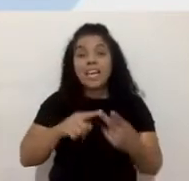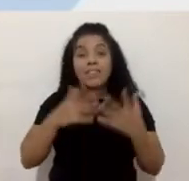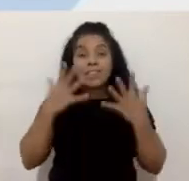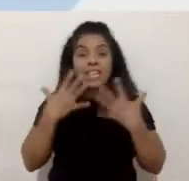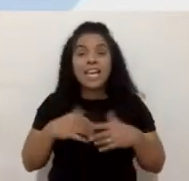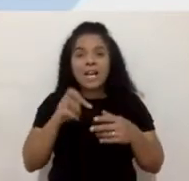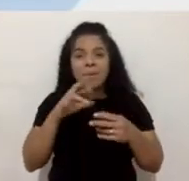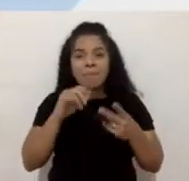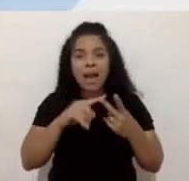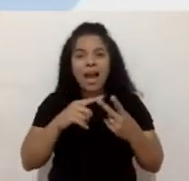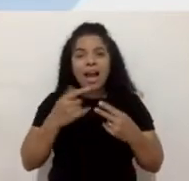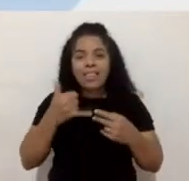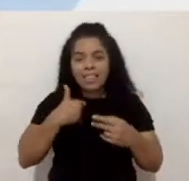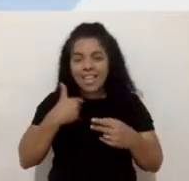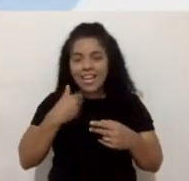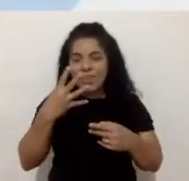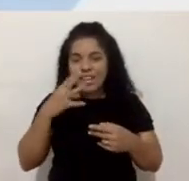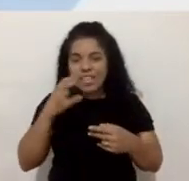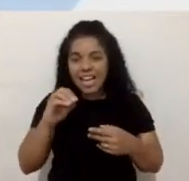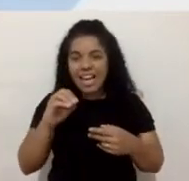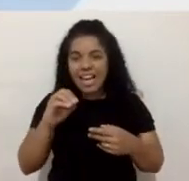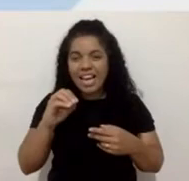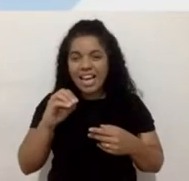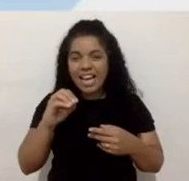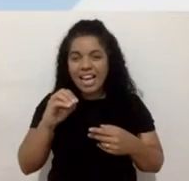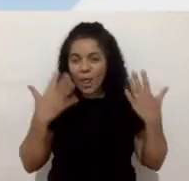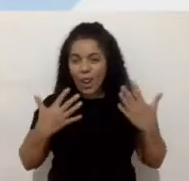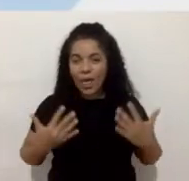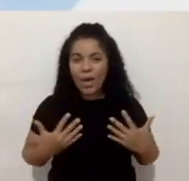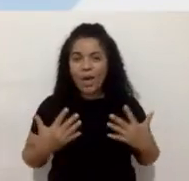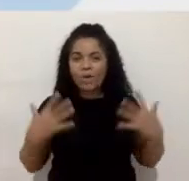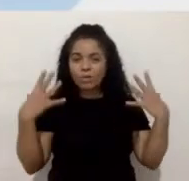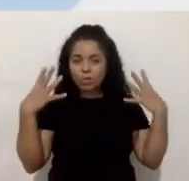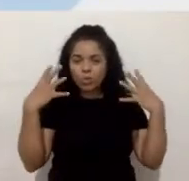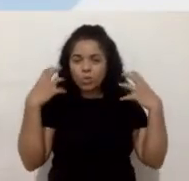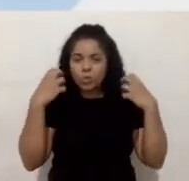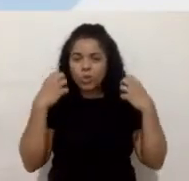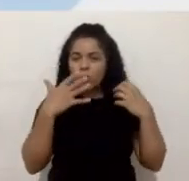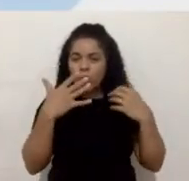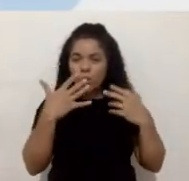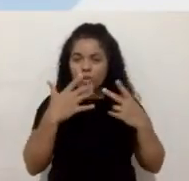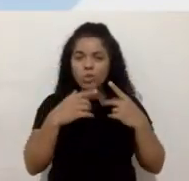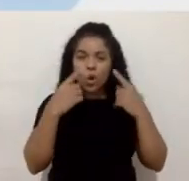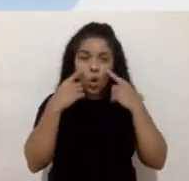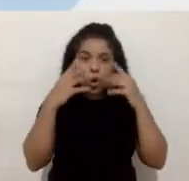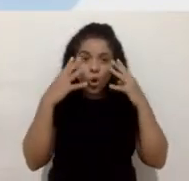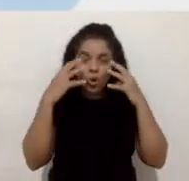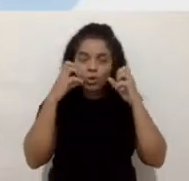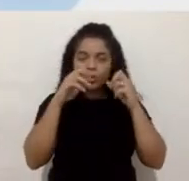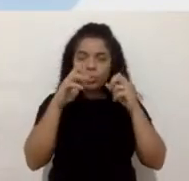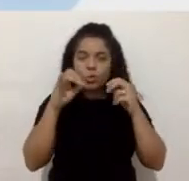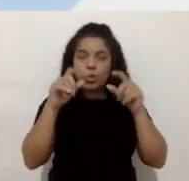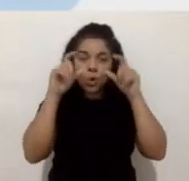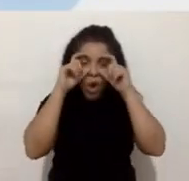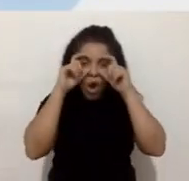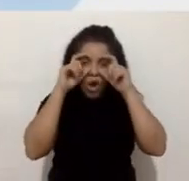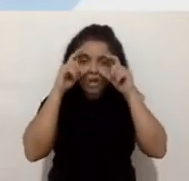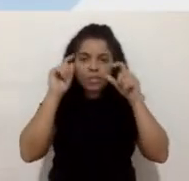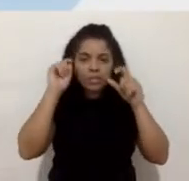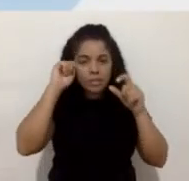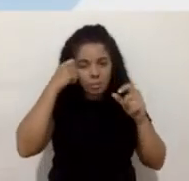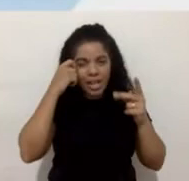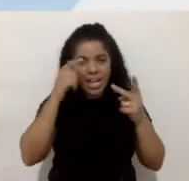cacheado, cabelos escuros, olhos escuros, eu tô de óculos preto, com os aros